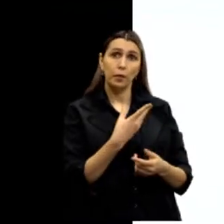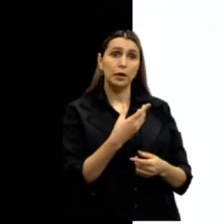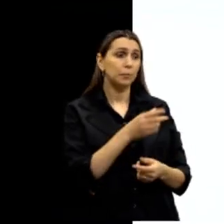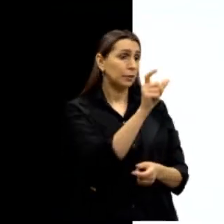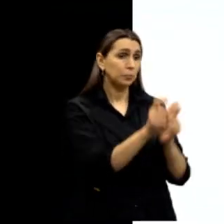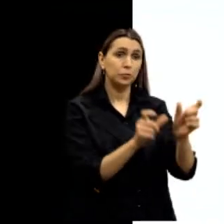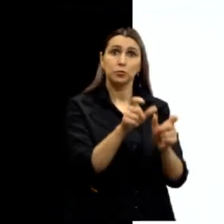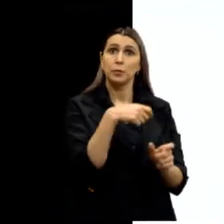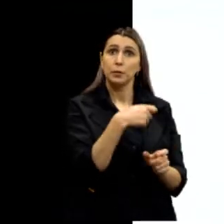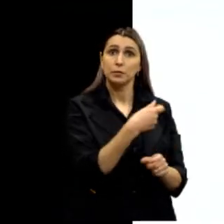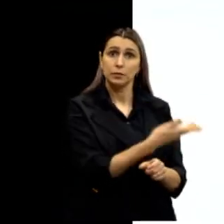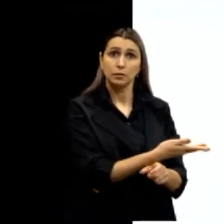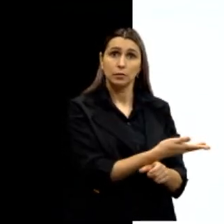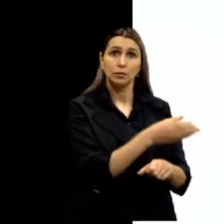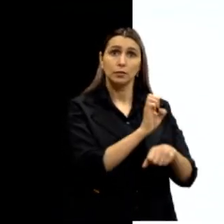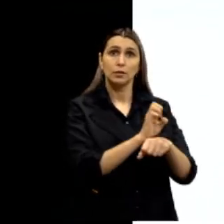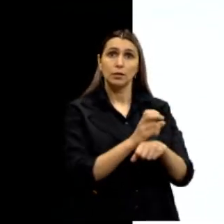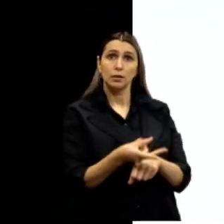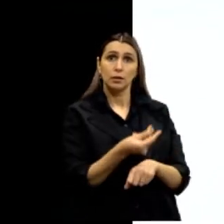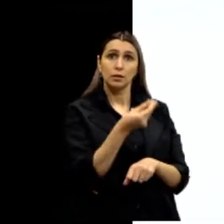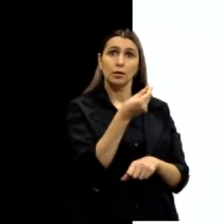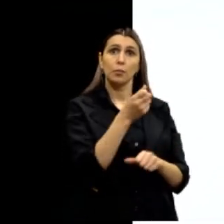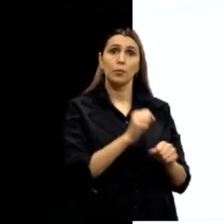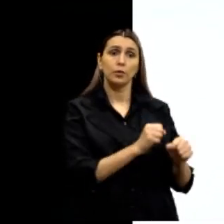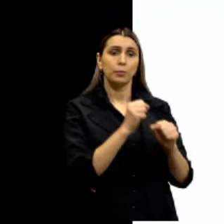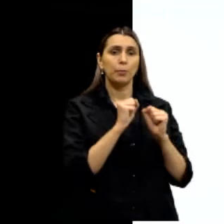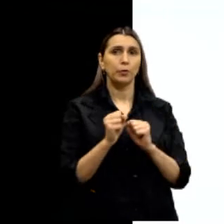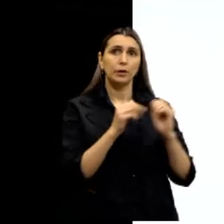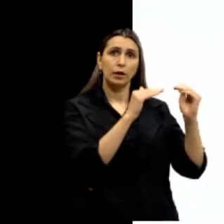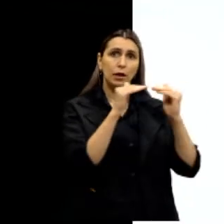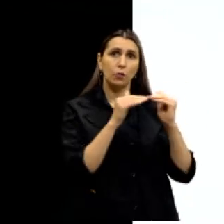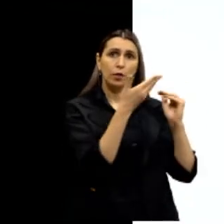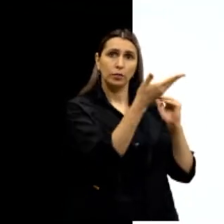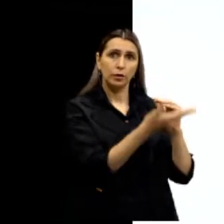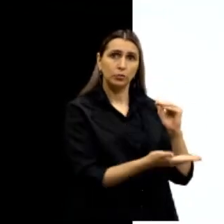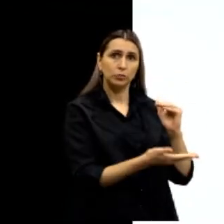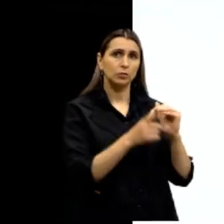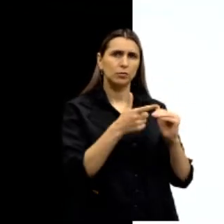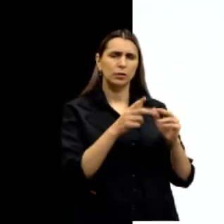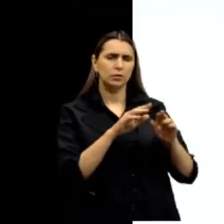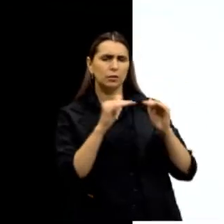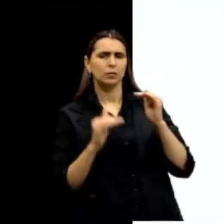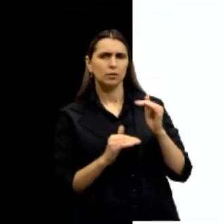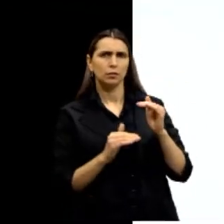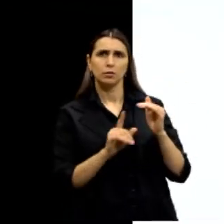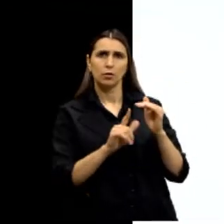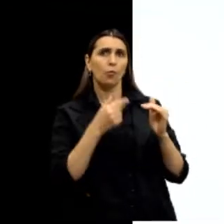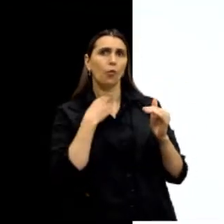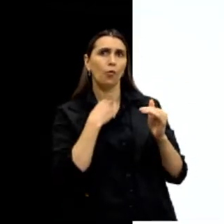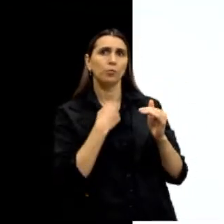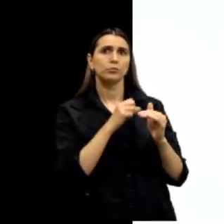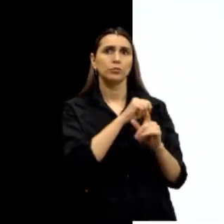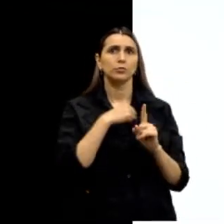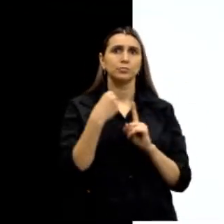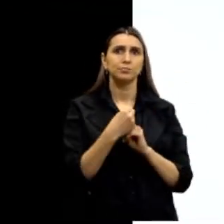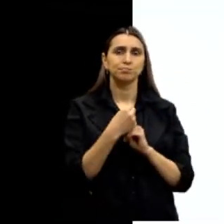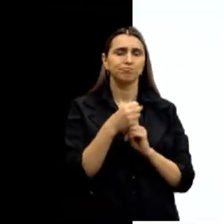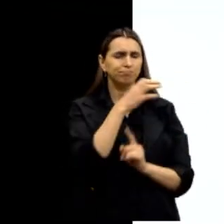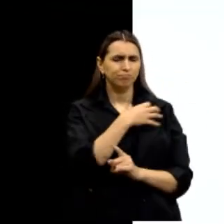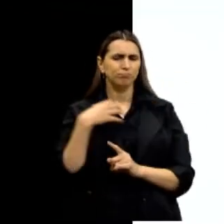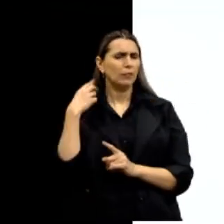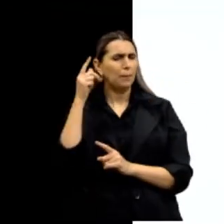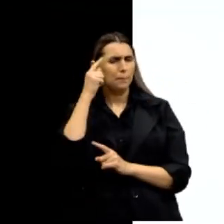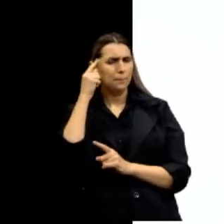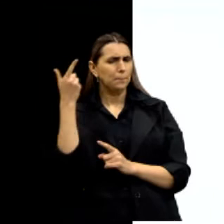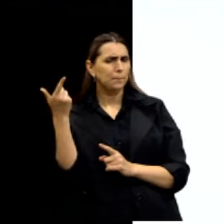necessitam, então, um Estado rico, para poder dar igualdade, não ter essa desigualdade, essa disparidade social, Aristóteles não estava